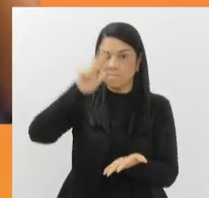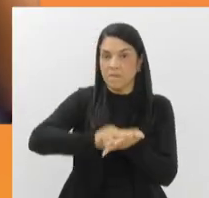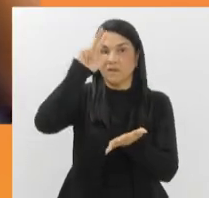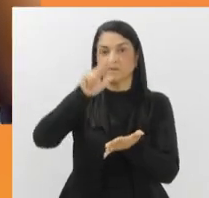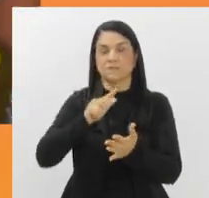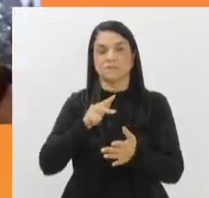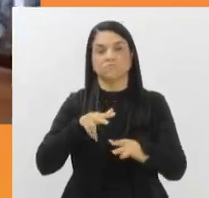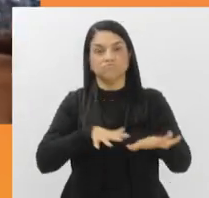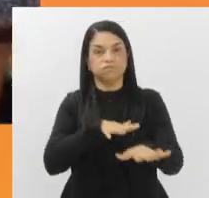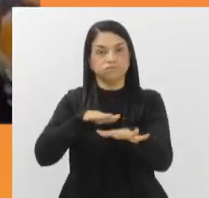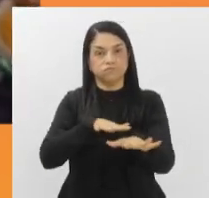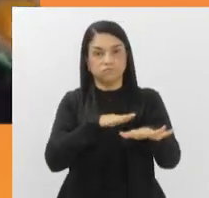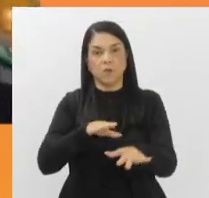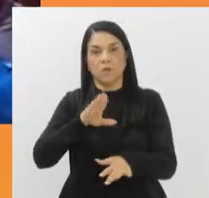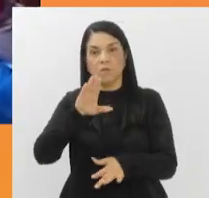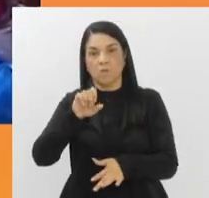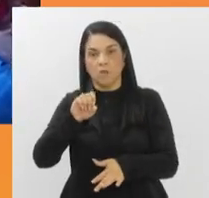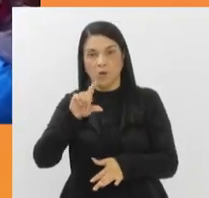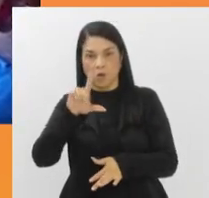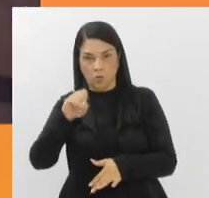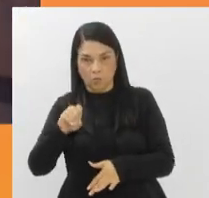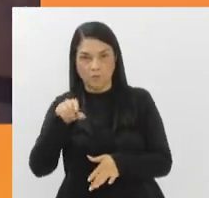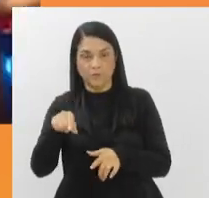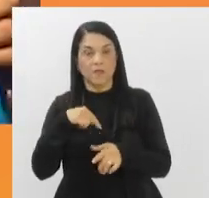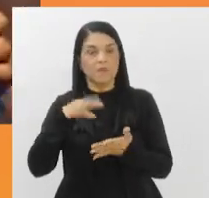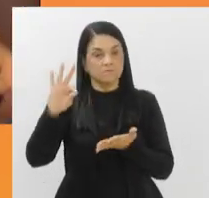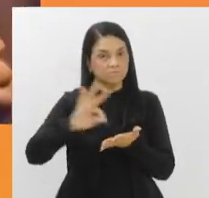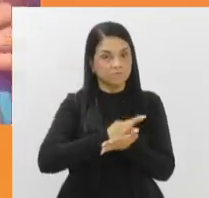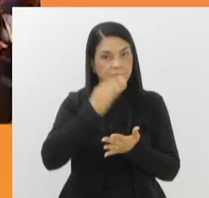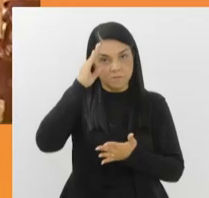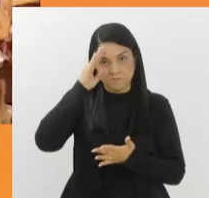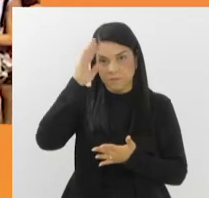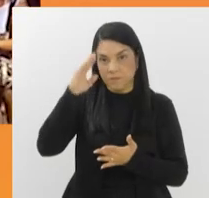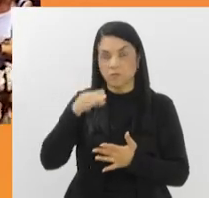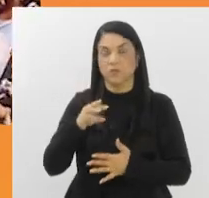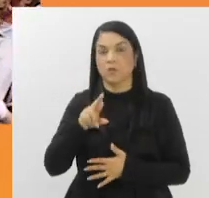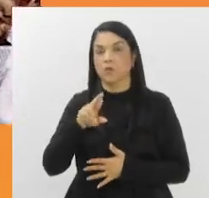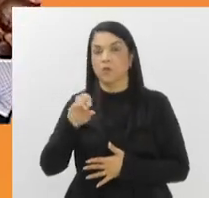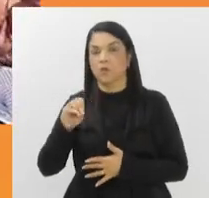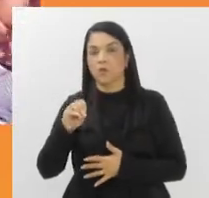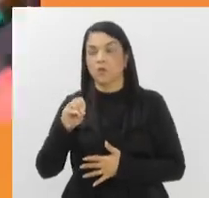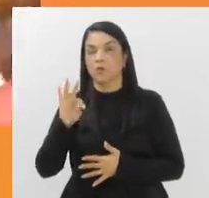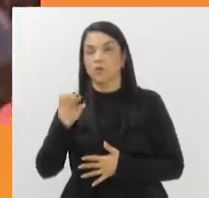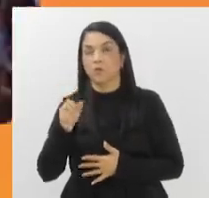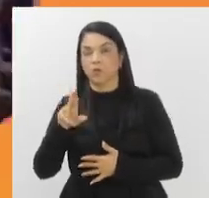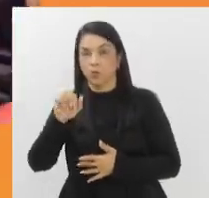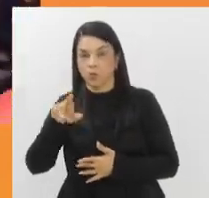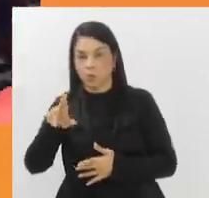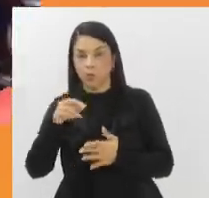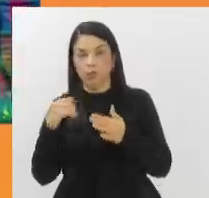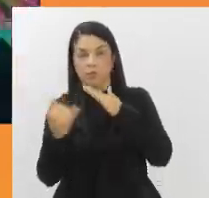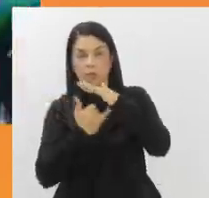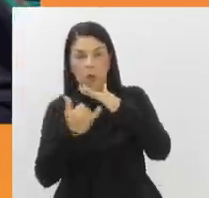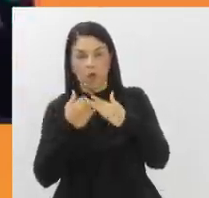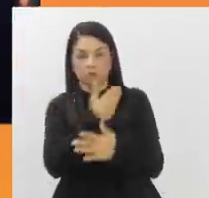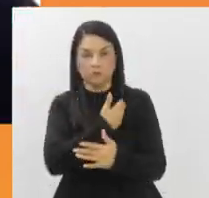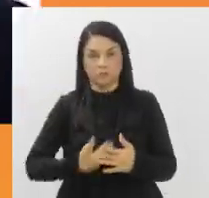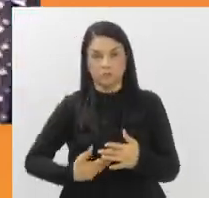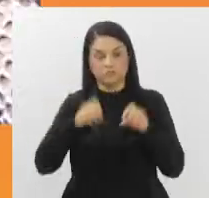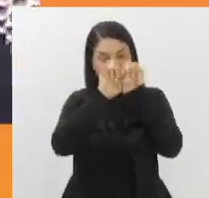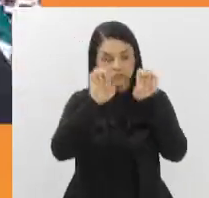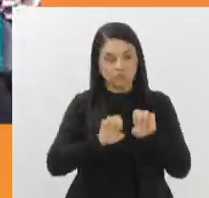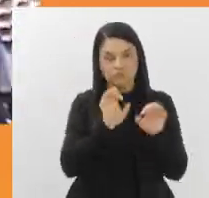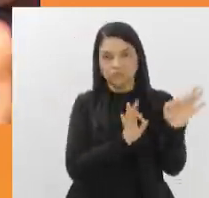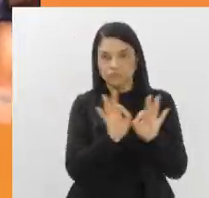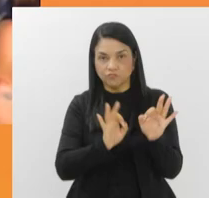desfiles. A inscrição é fundamental para que a RioTour e os outros órgãos públicos possam planejar a organização da estrutura que será